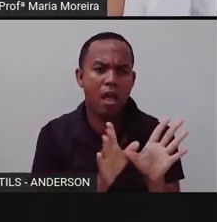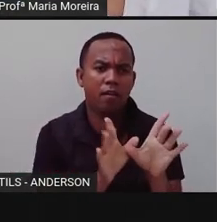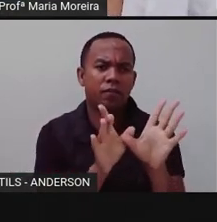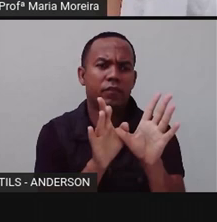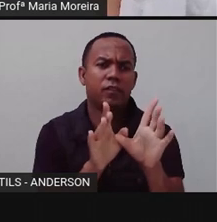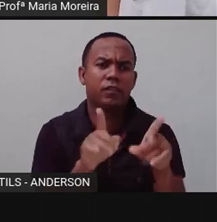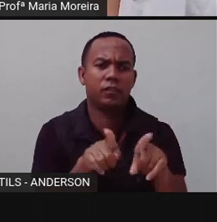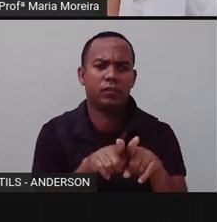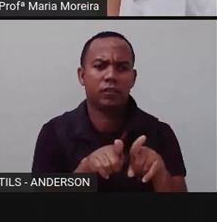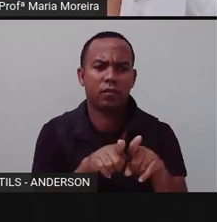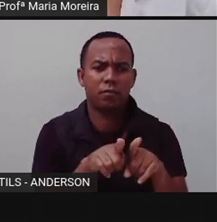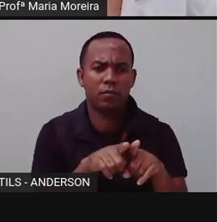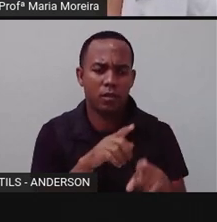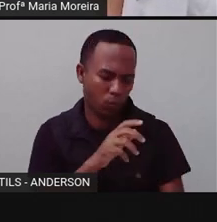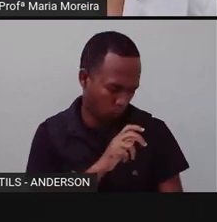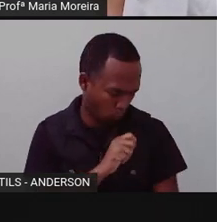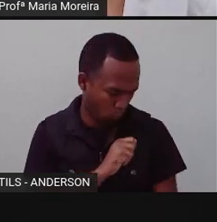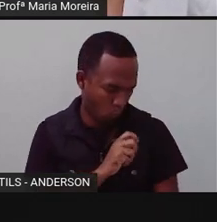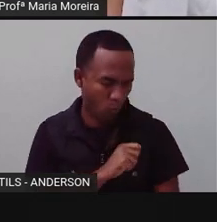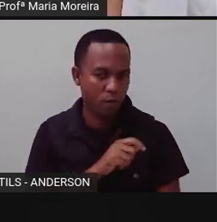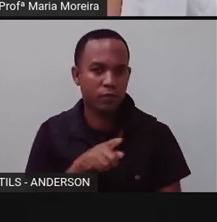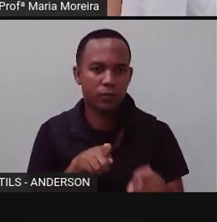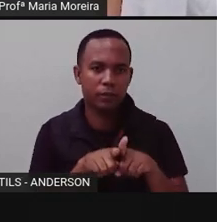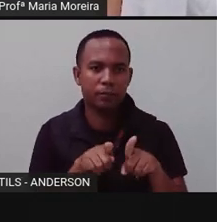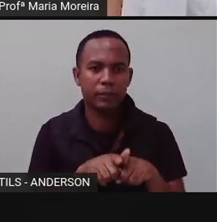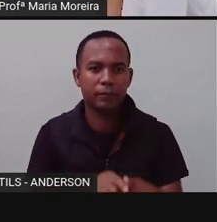mamíferos, certo?